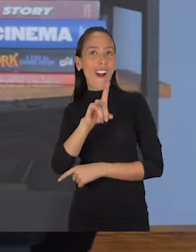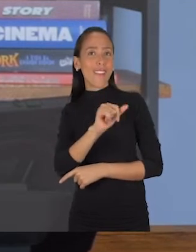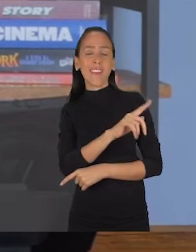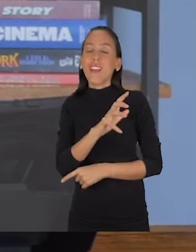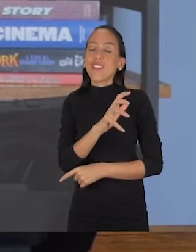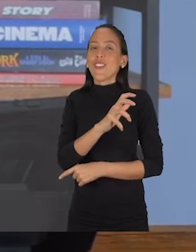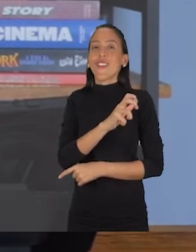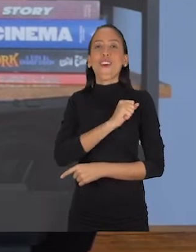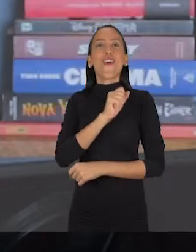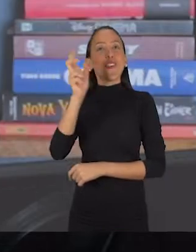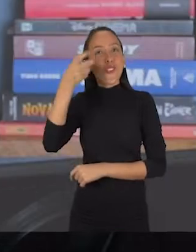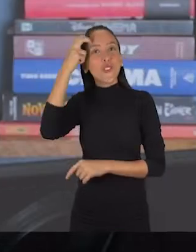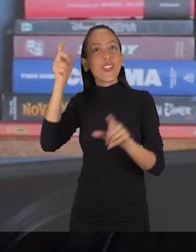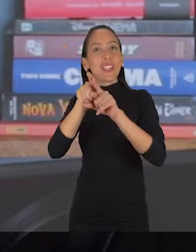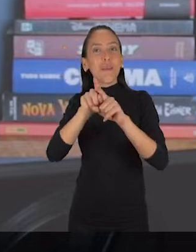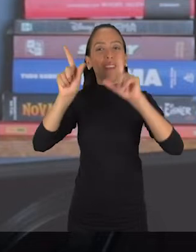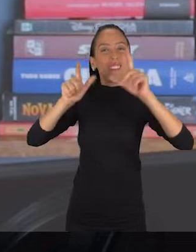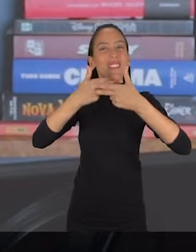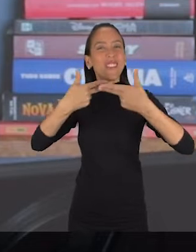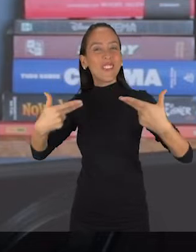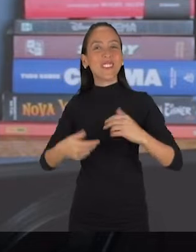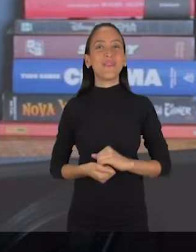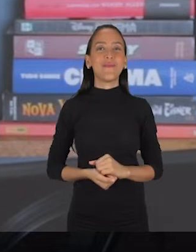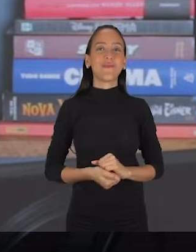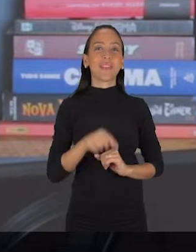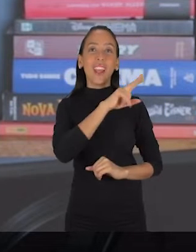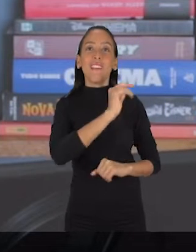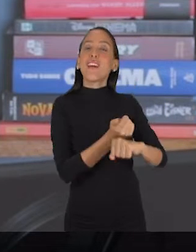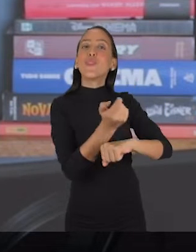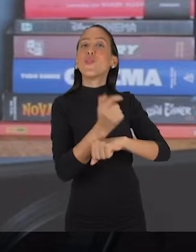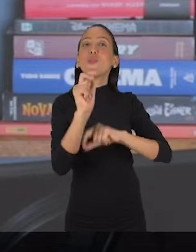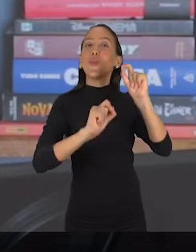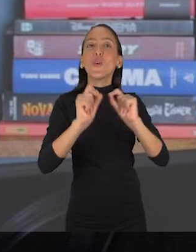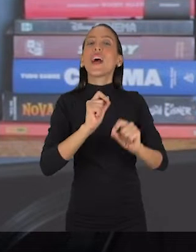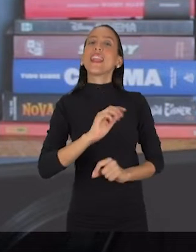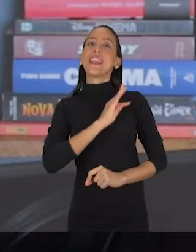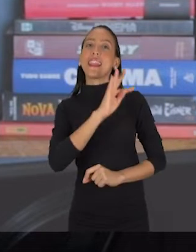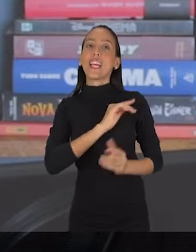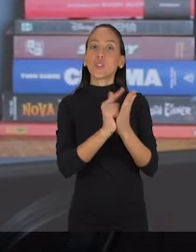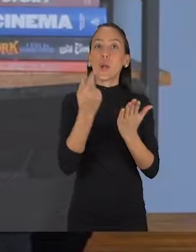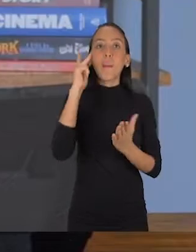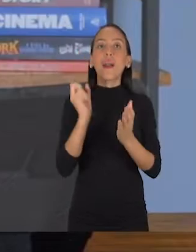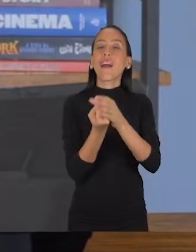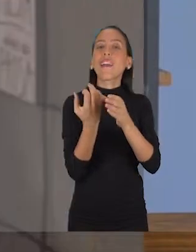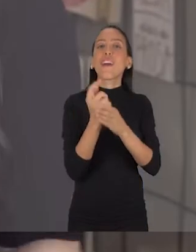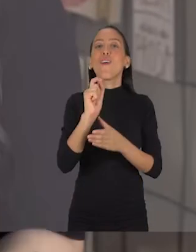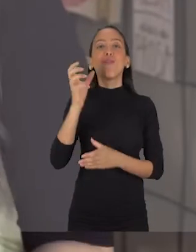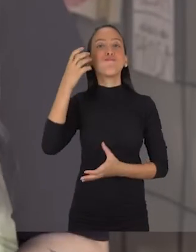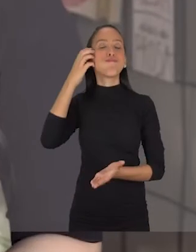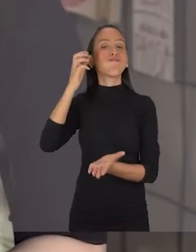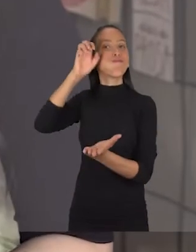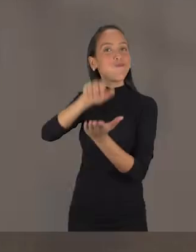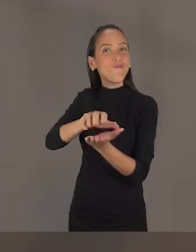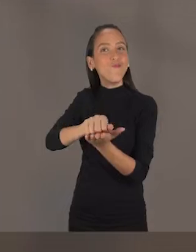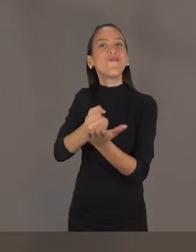por cultura e entretenimento. Nesse projeto, o Fábio vai compartilhar técnicas jornalísticas para a criação de podcasts. A poeta Clarice